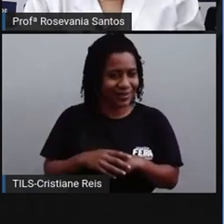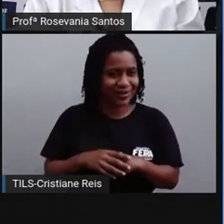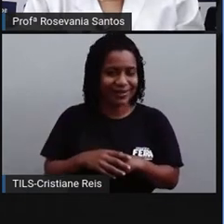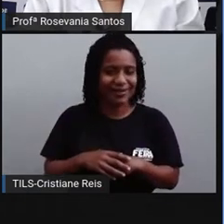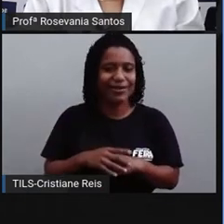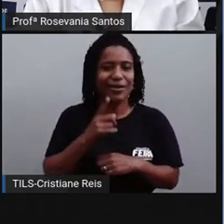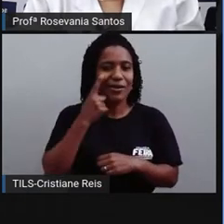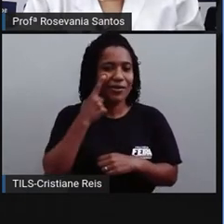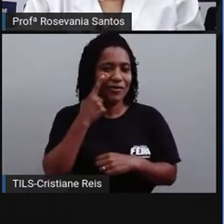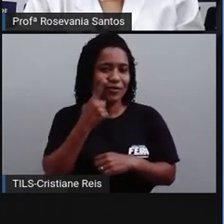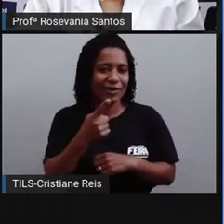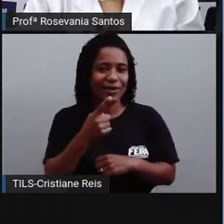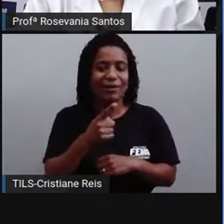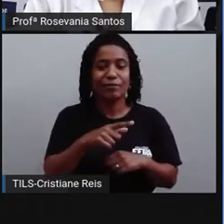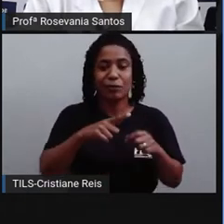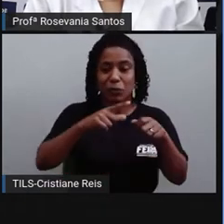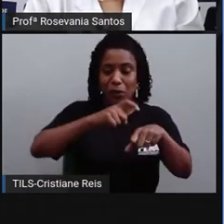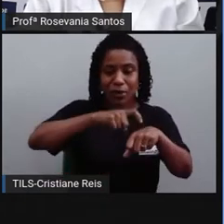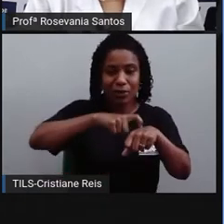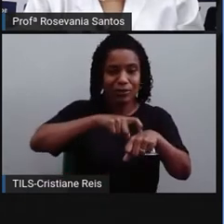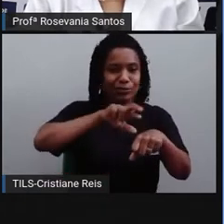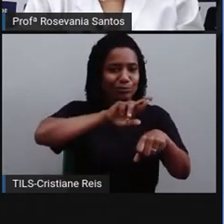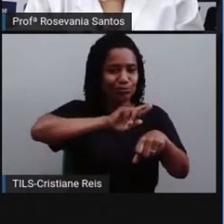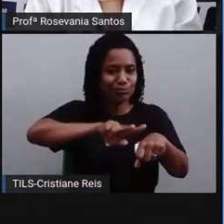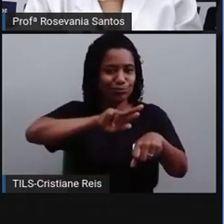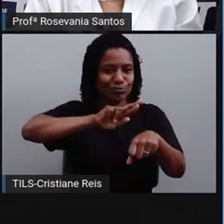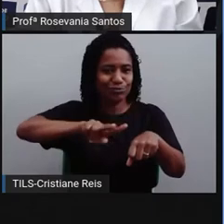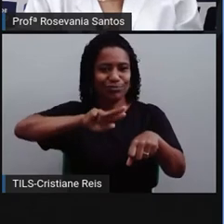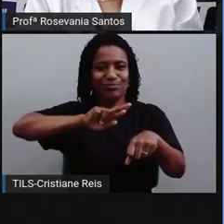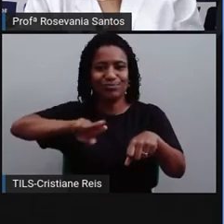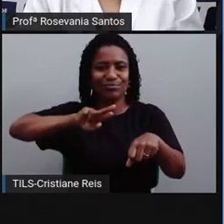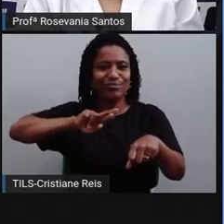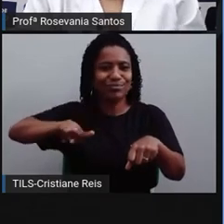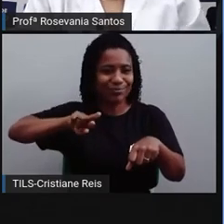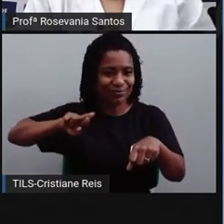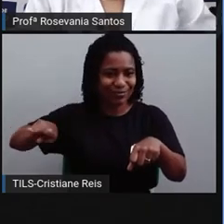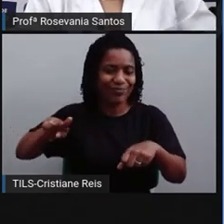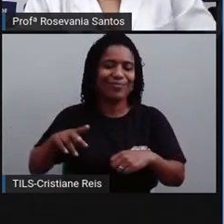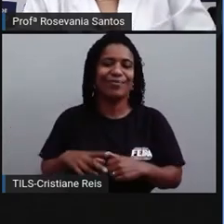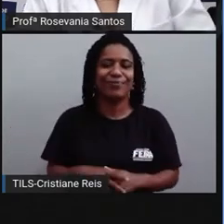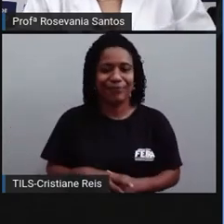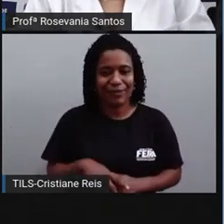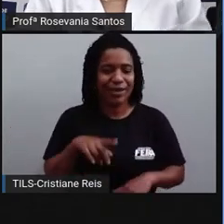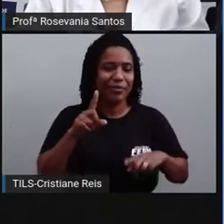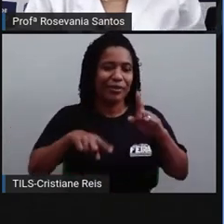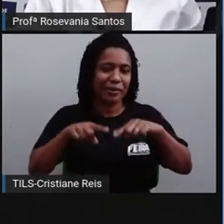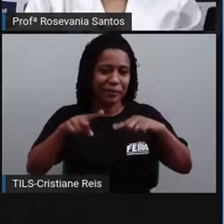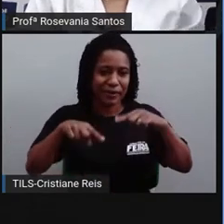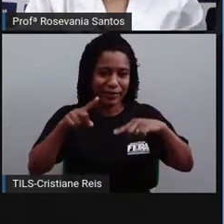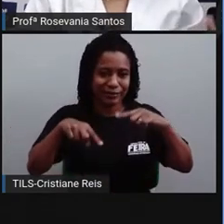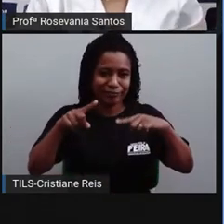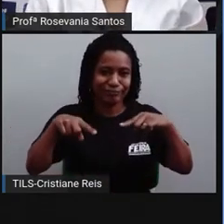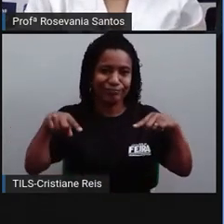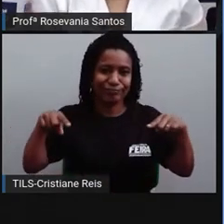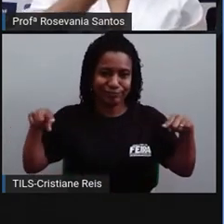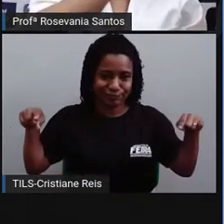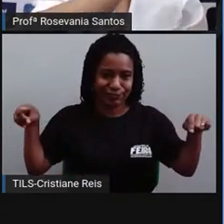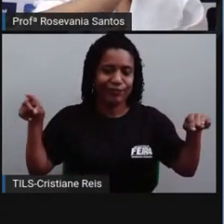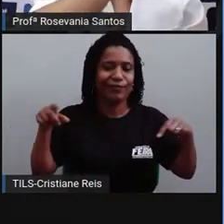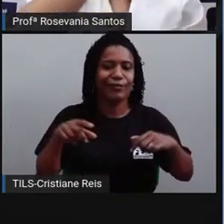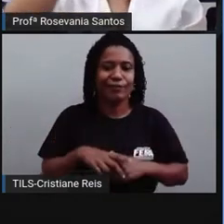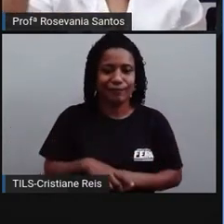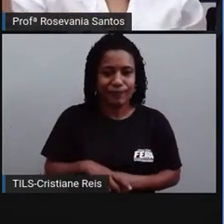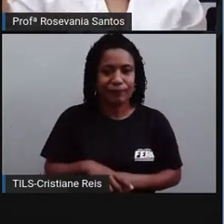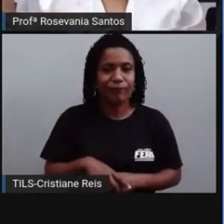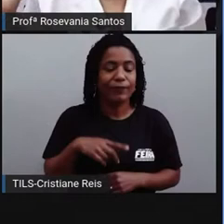Então, percebam que tem diferença entre as cidades, a depender do curso horário que você está. Lá nas bolsas de valores tem